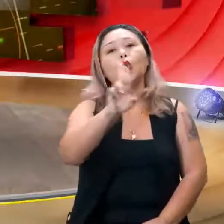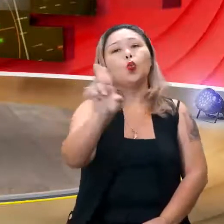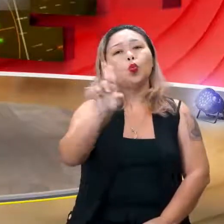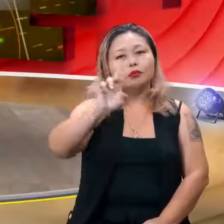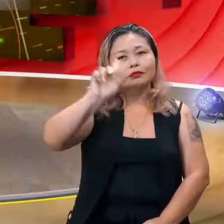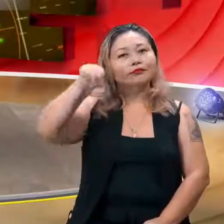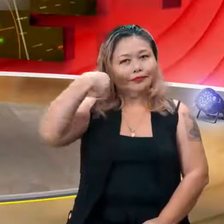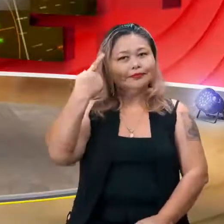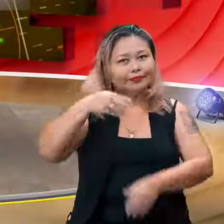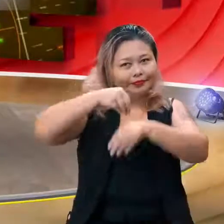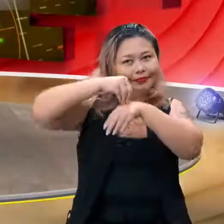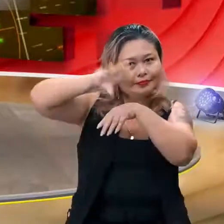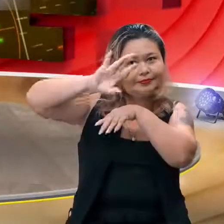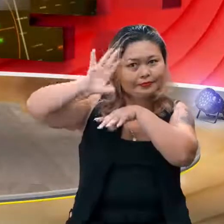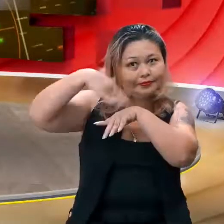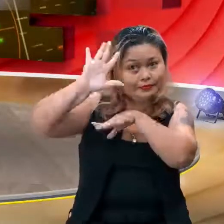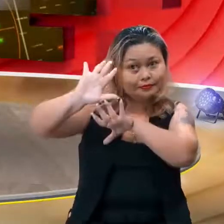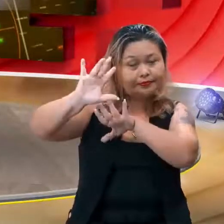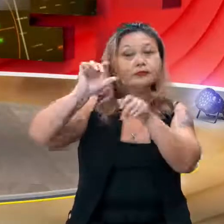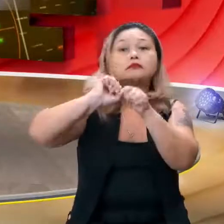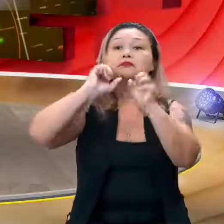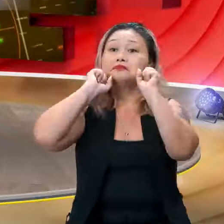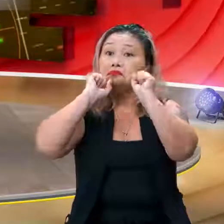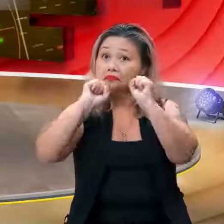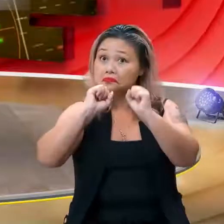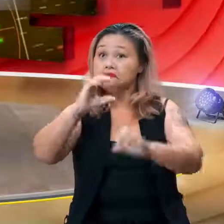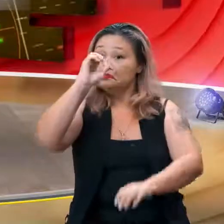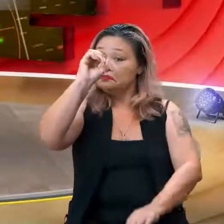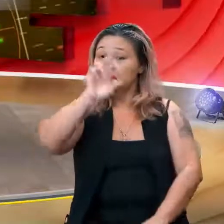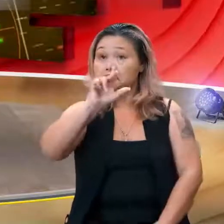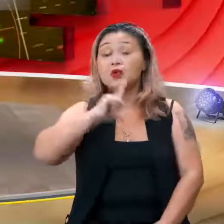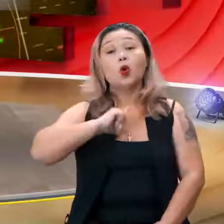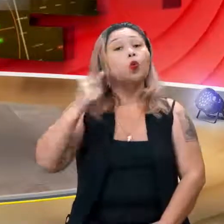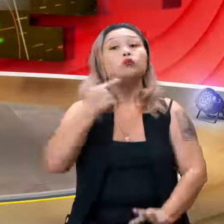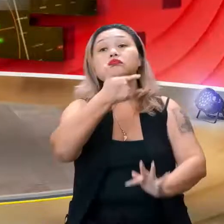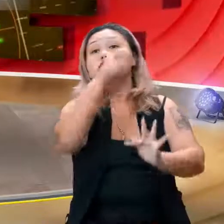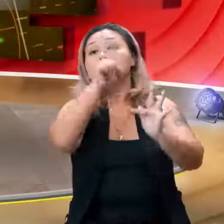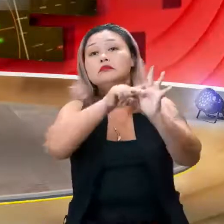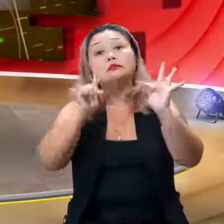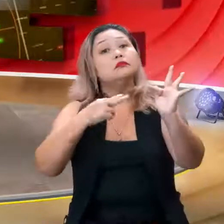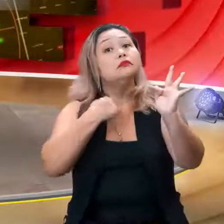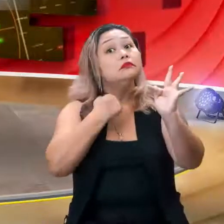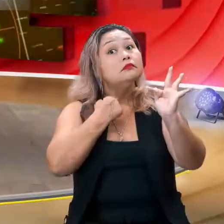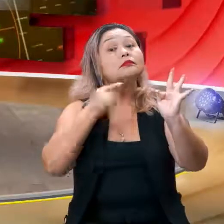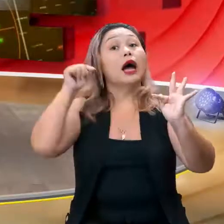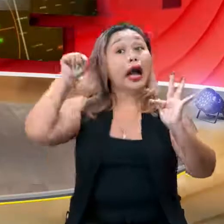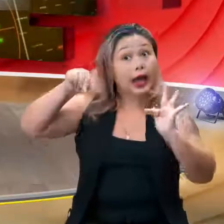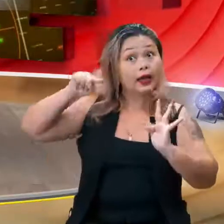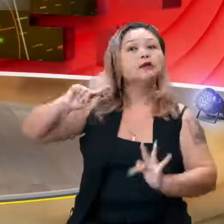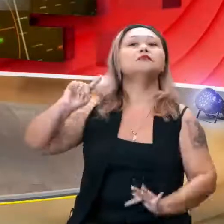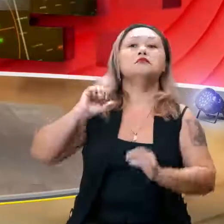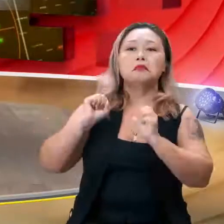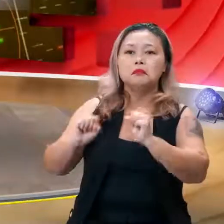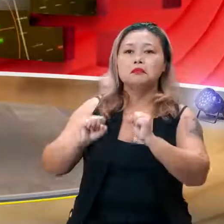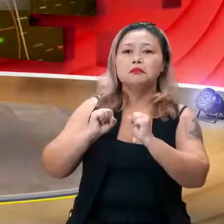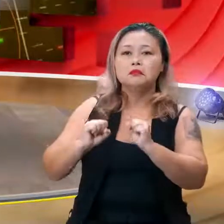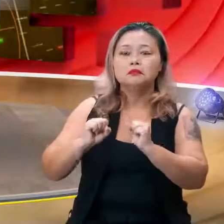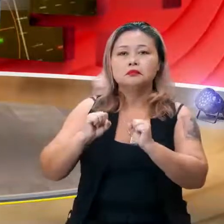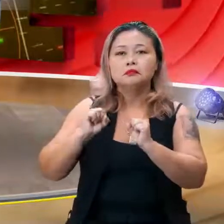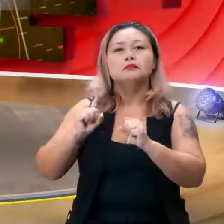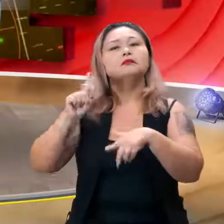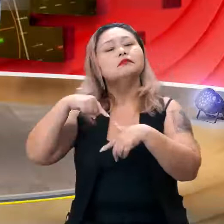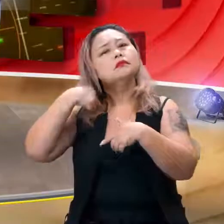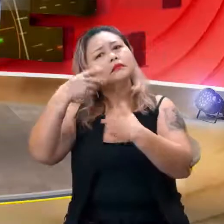nome dela. Pode ser zero. Em algumas outras funções, o A não pode ser zero mesmo, mas aqui pode. Então, se você quiser, você